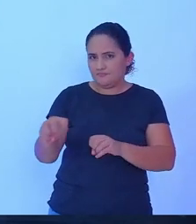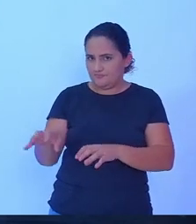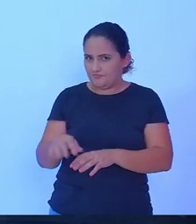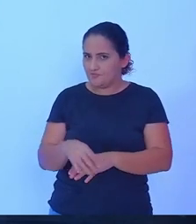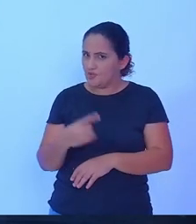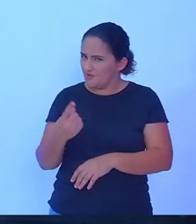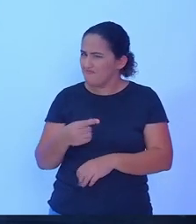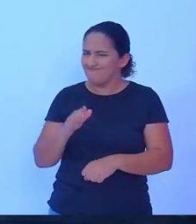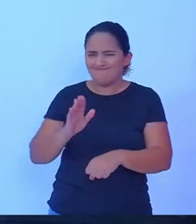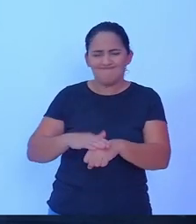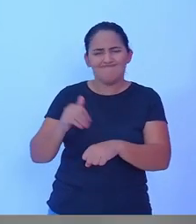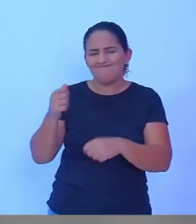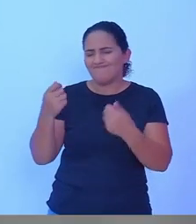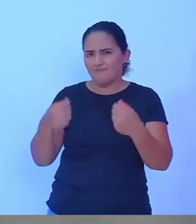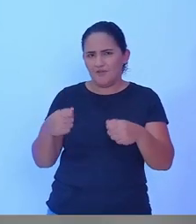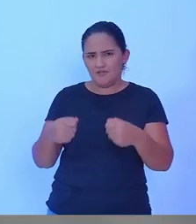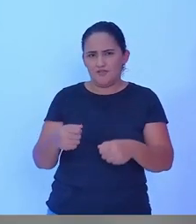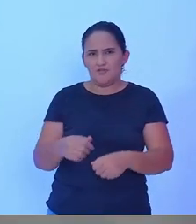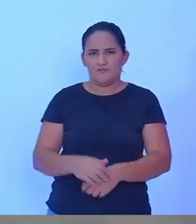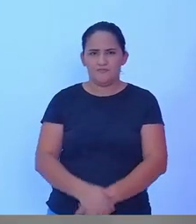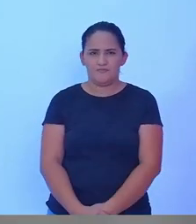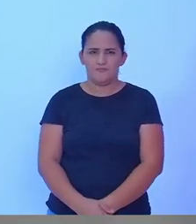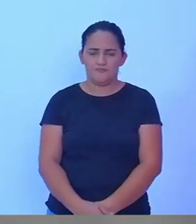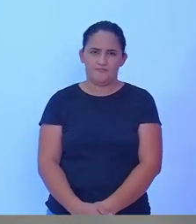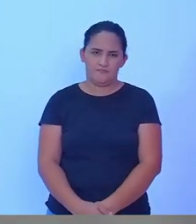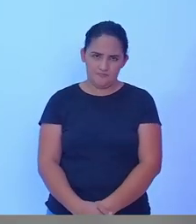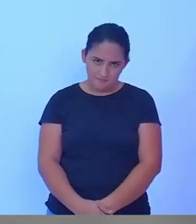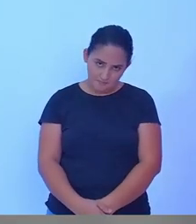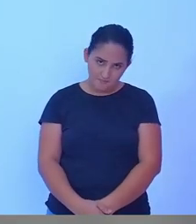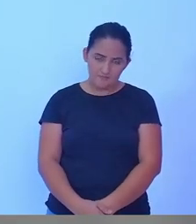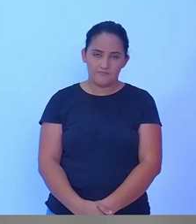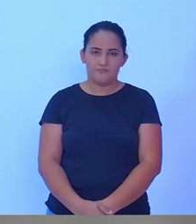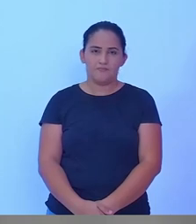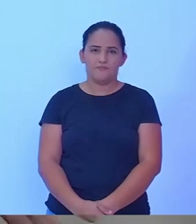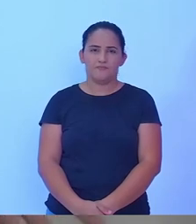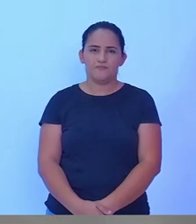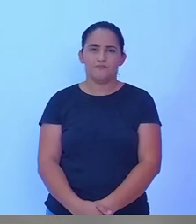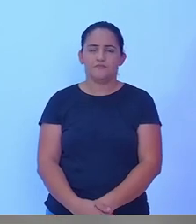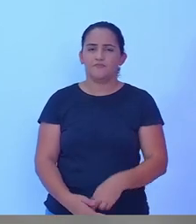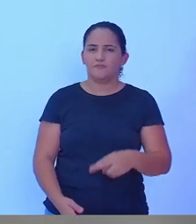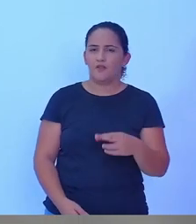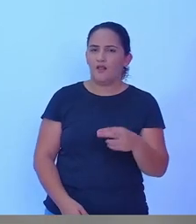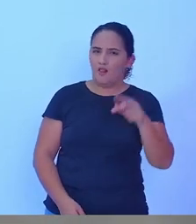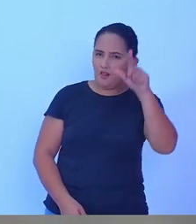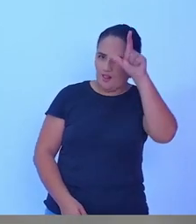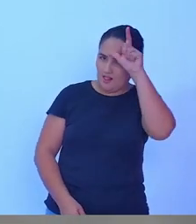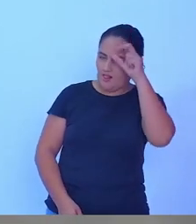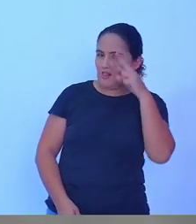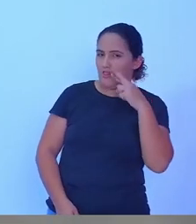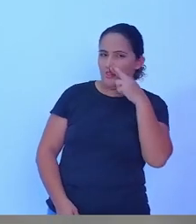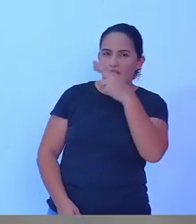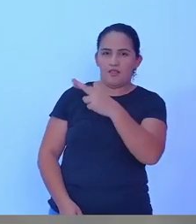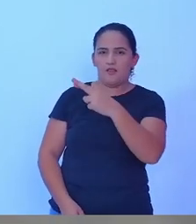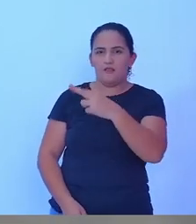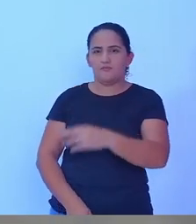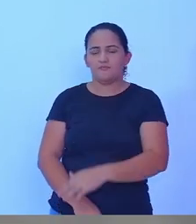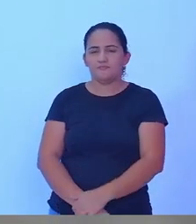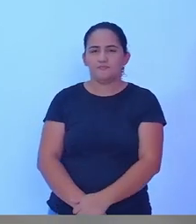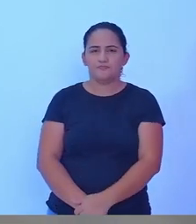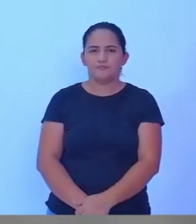nós precisamos o candidato Lucindo agora tem a tréplica que ele pode fazer durante um minuto